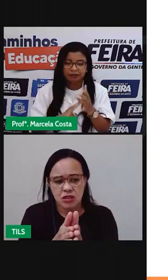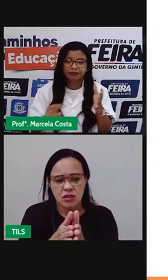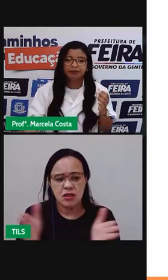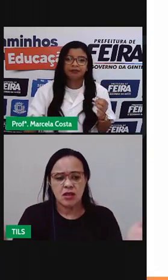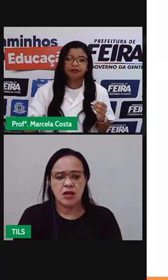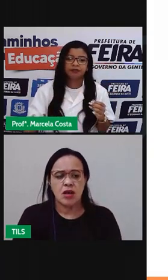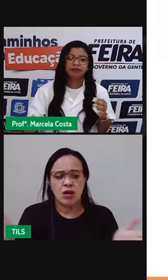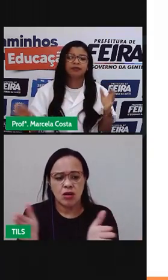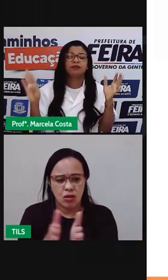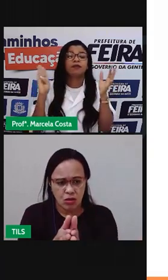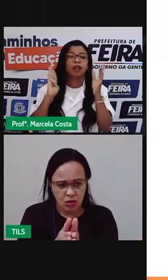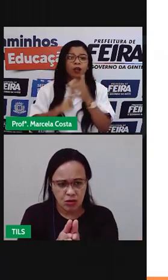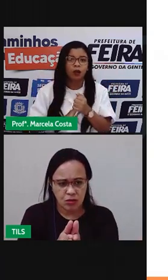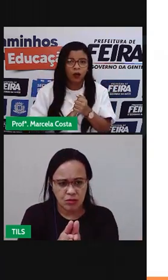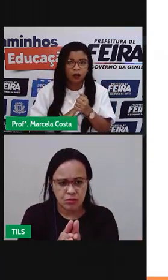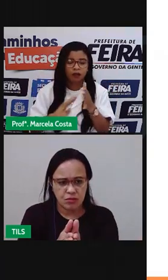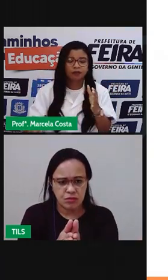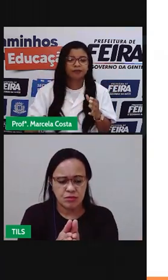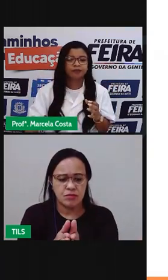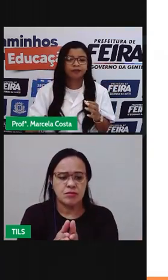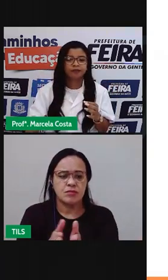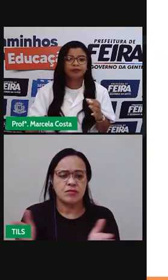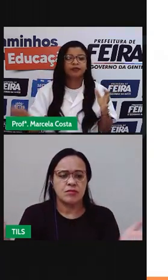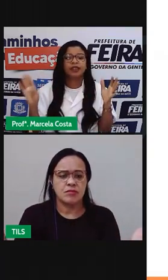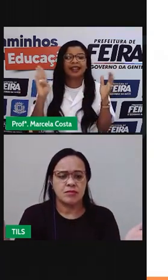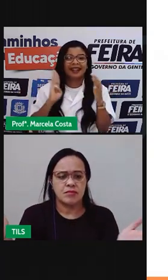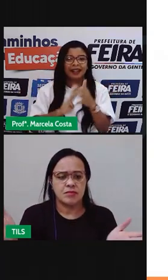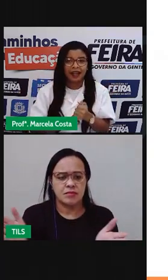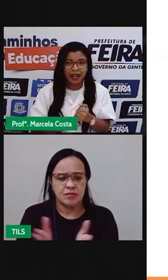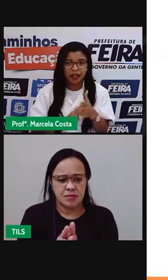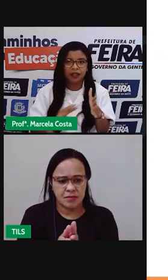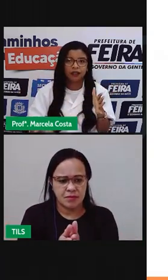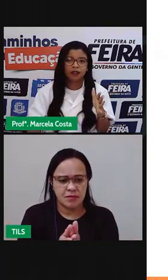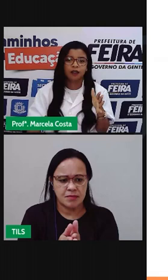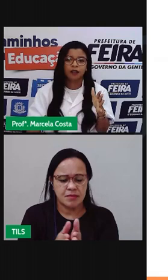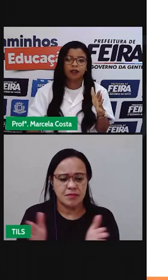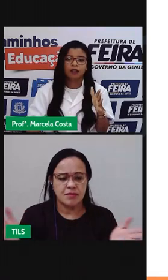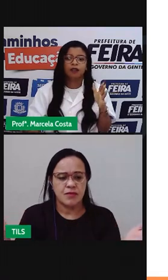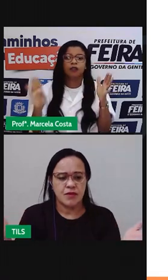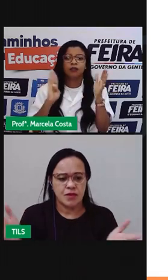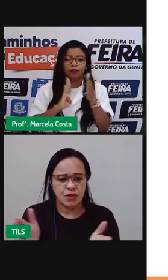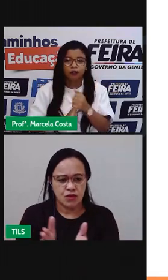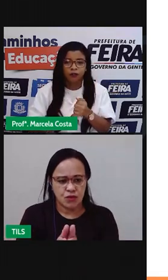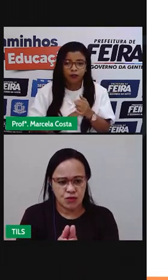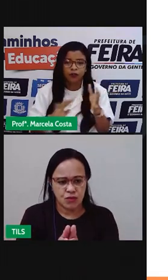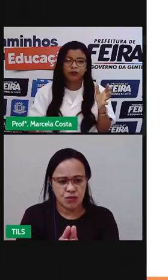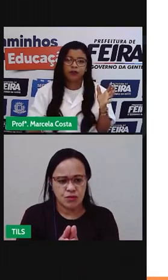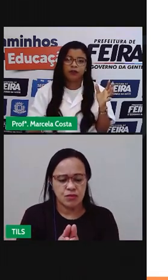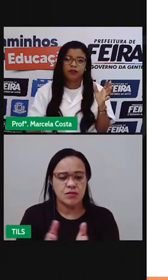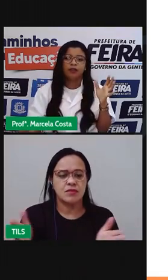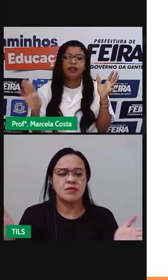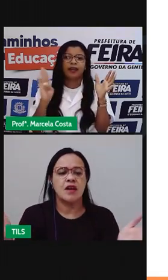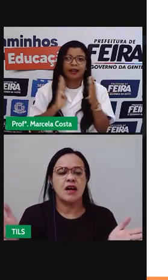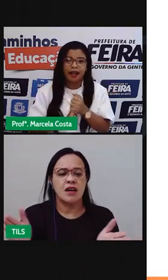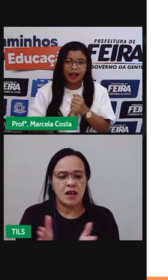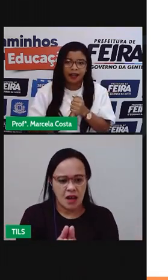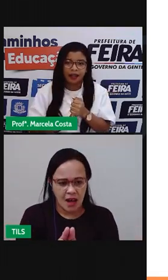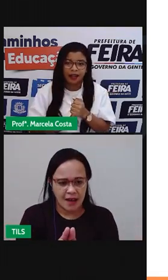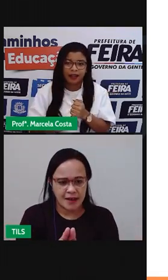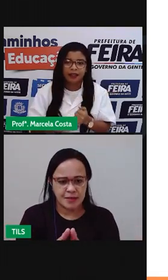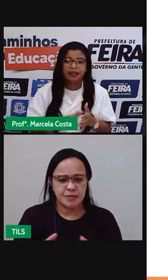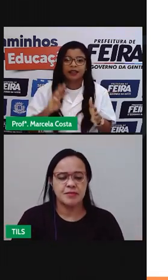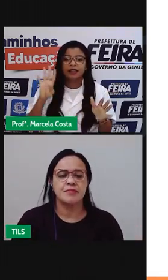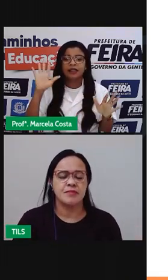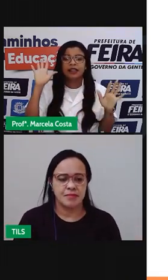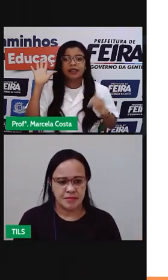xilogravura.